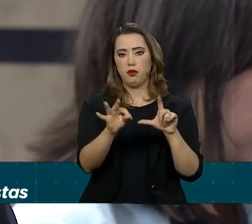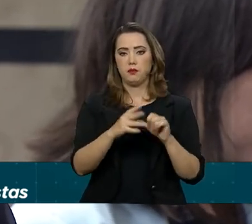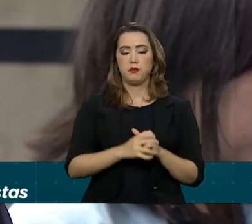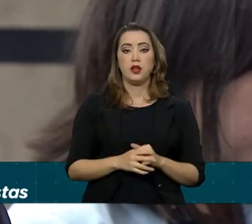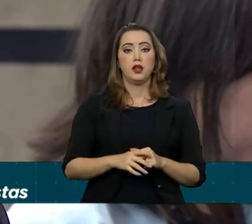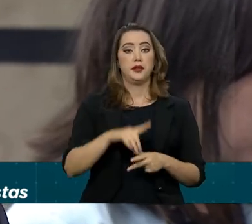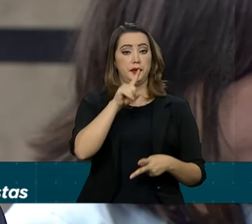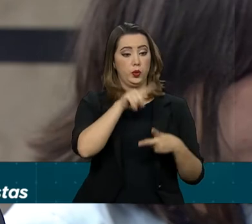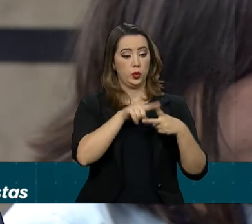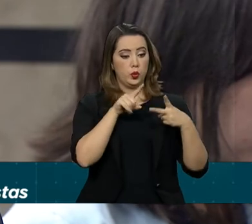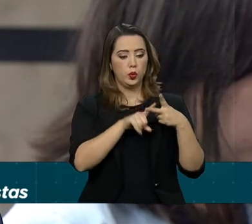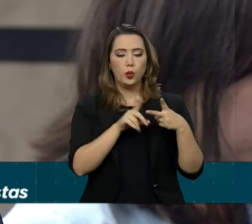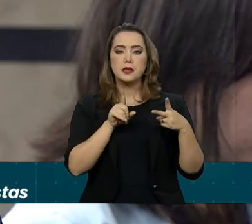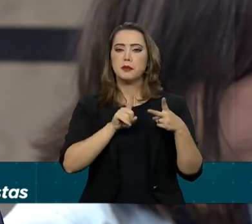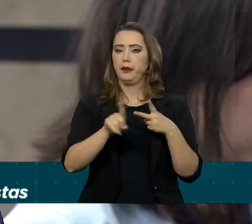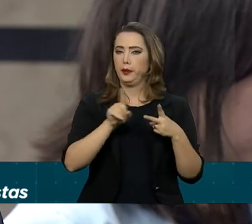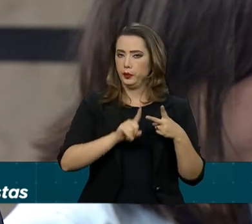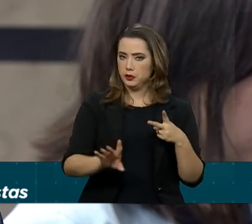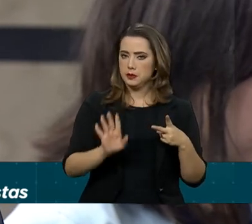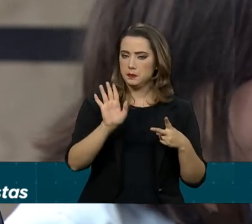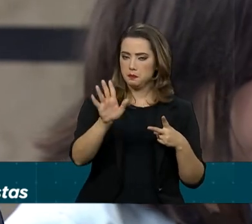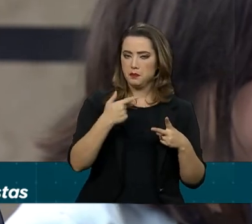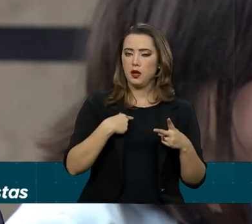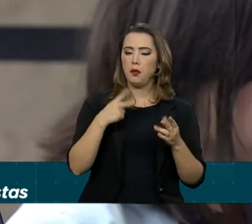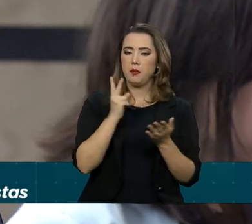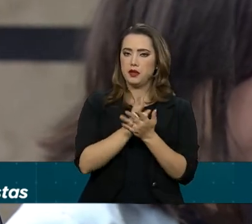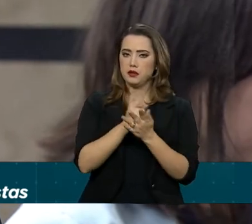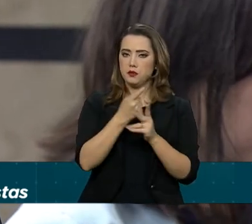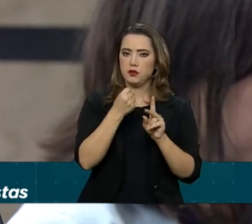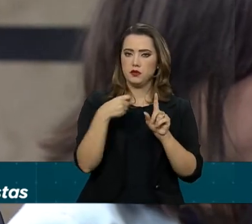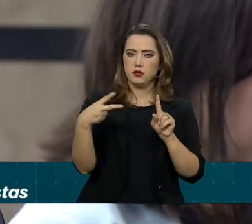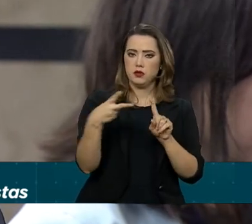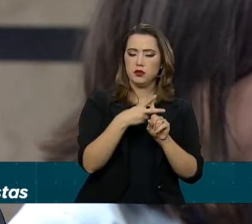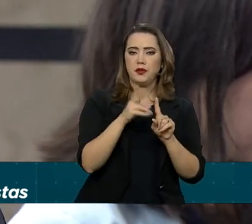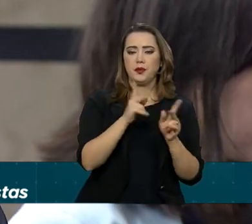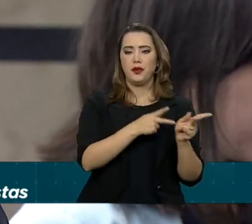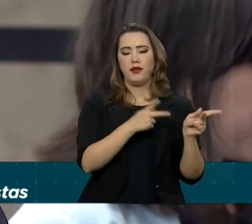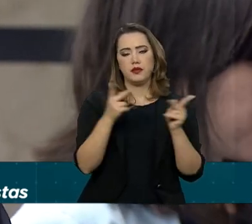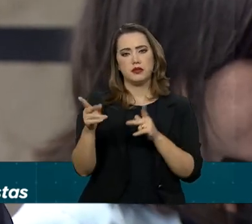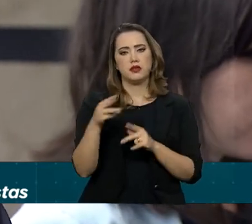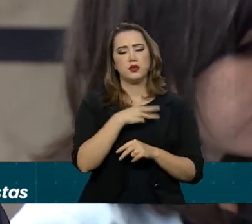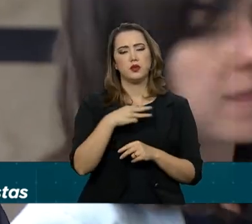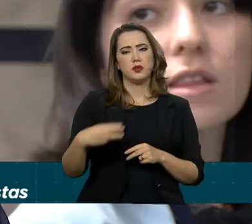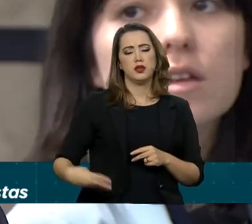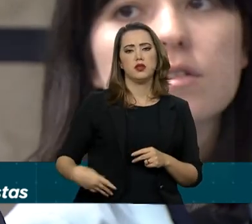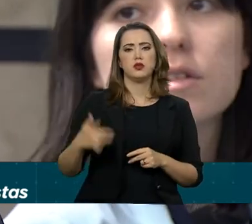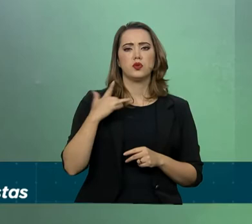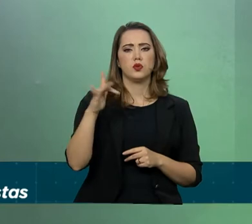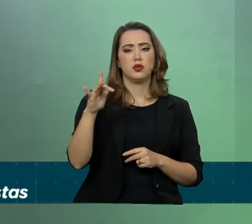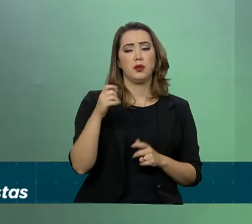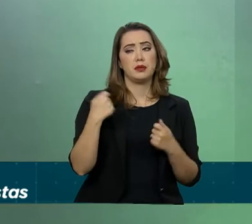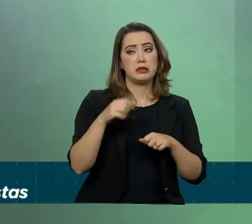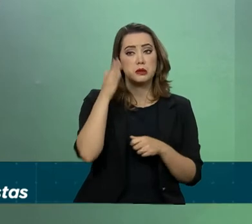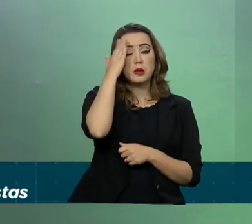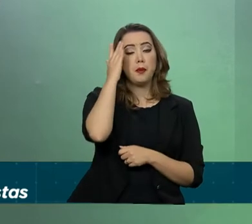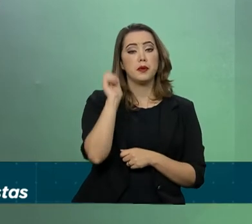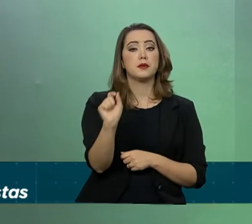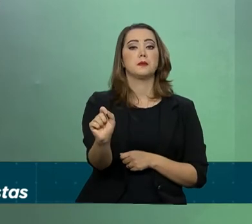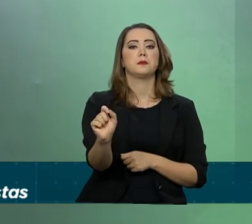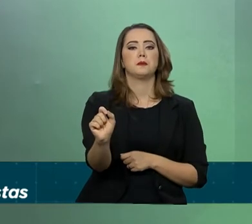ficar nessa mesma linha da reforma da Previdência e da visita do ministro Onyx, porque para mim só me falta uma confirmação.